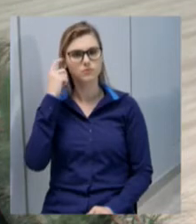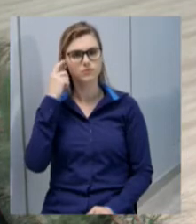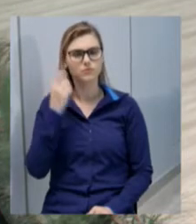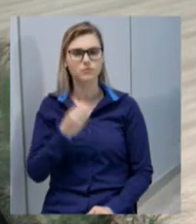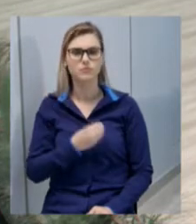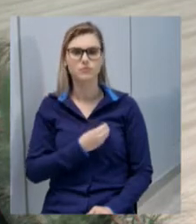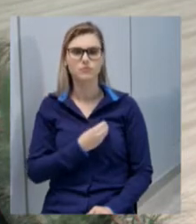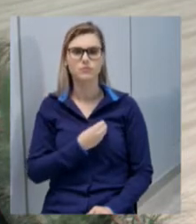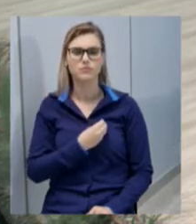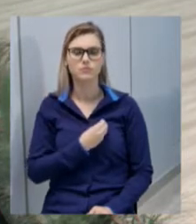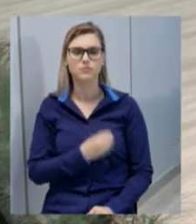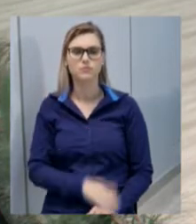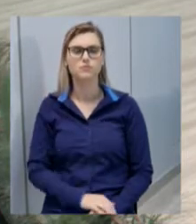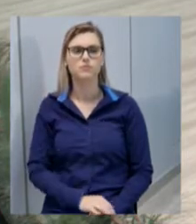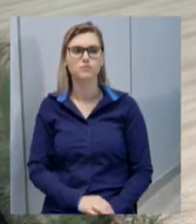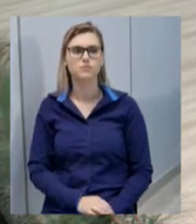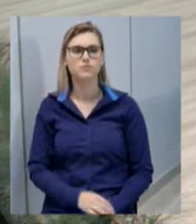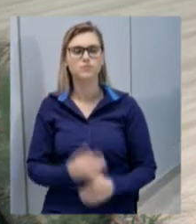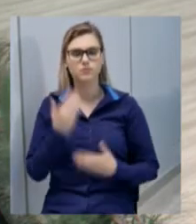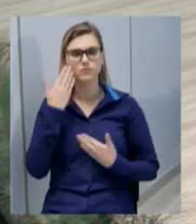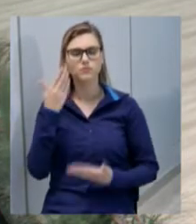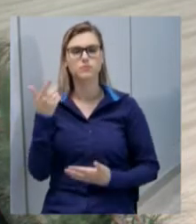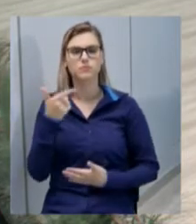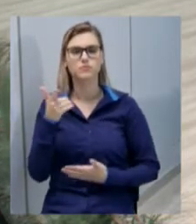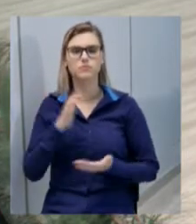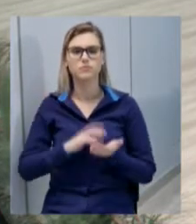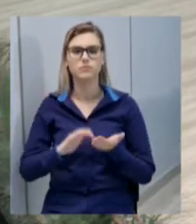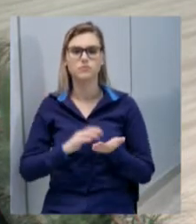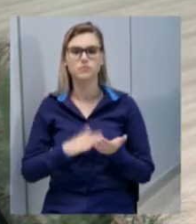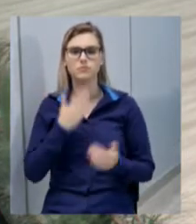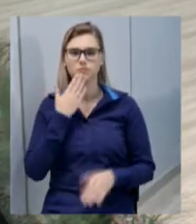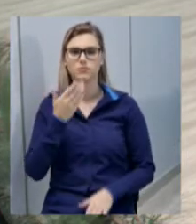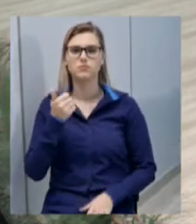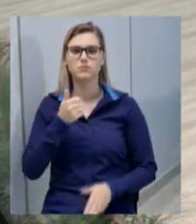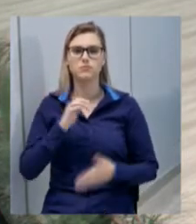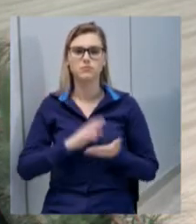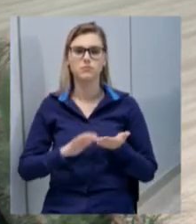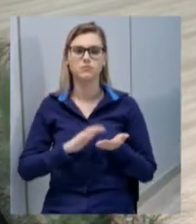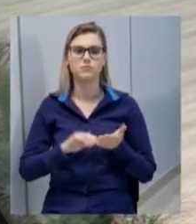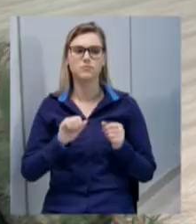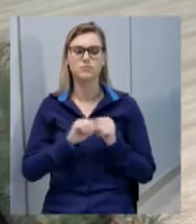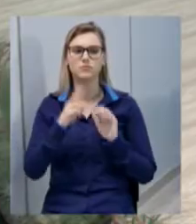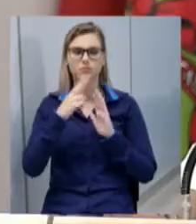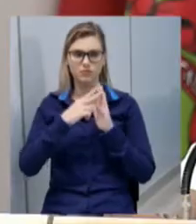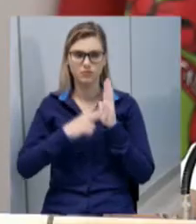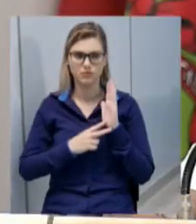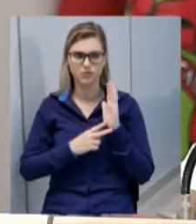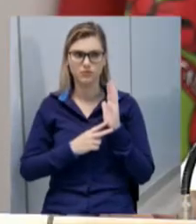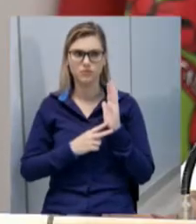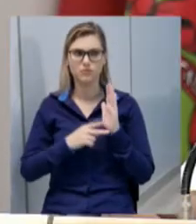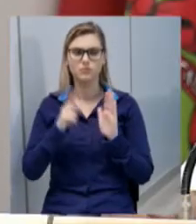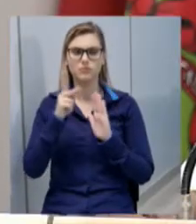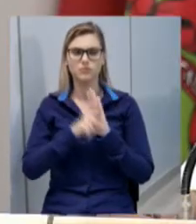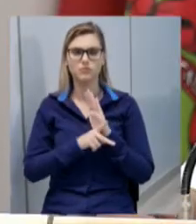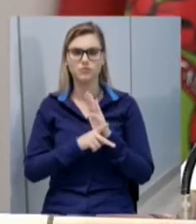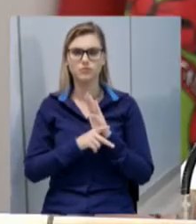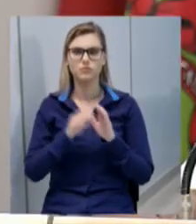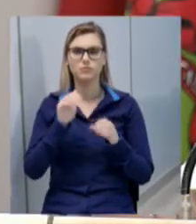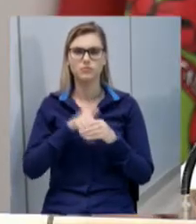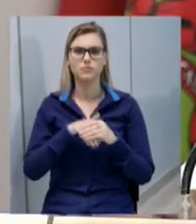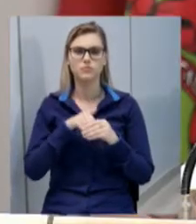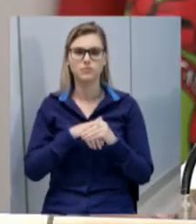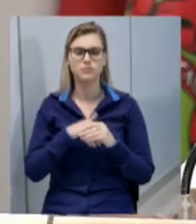presente agradeço ao segundo secretário solicito ao primeiro secretário que faça a leitura dos projetos em